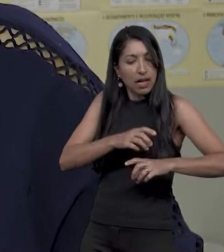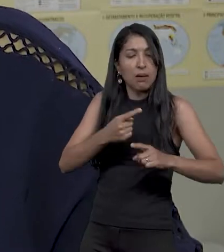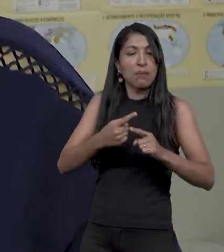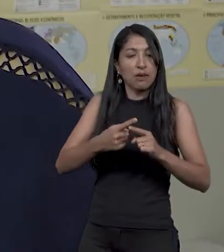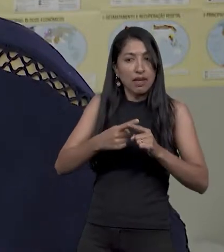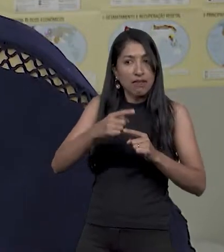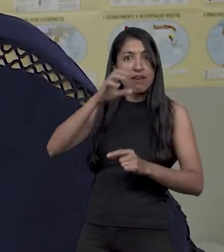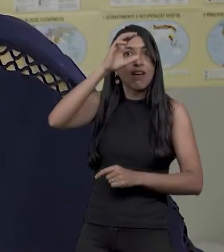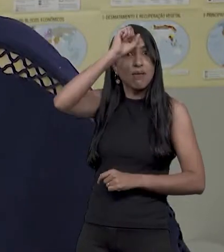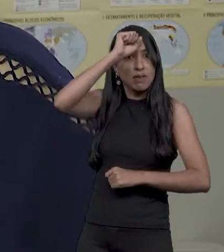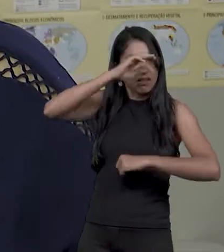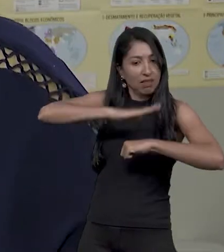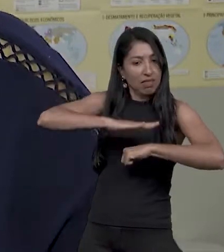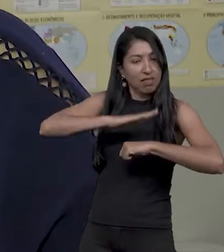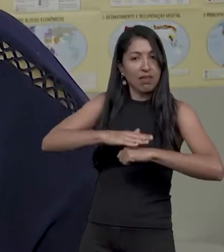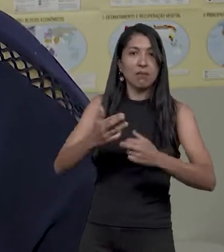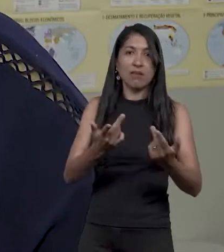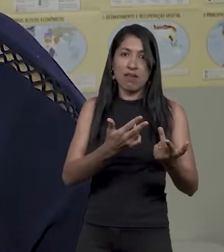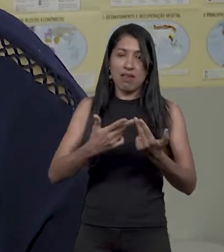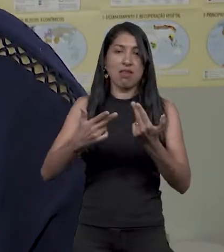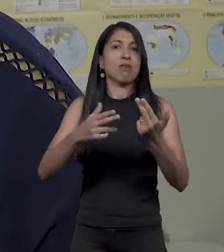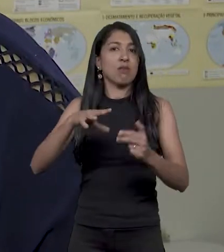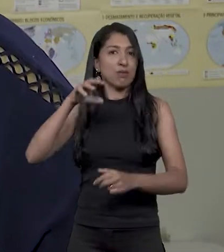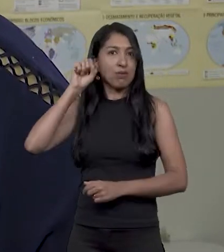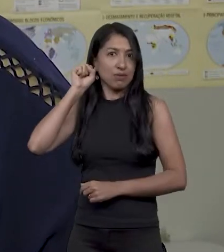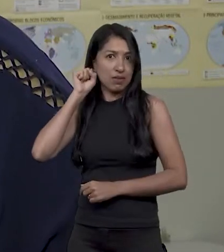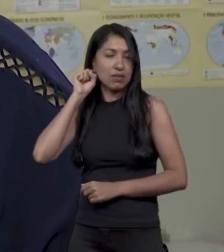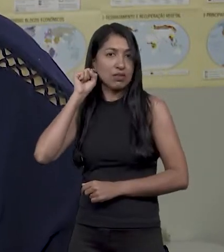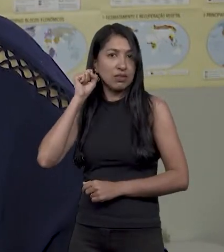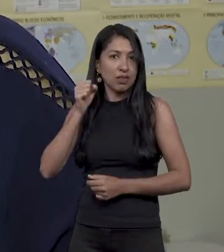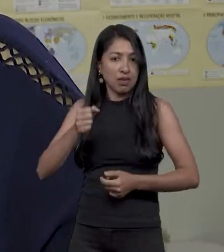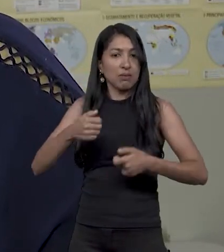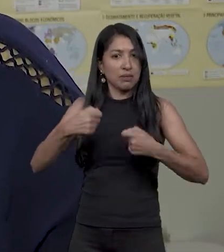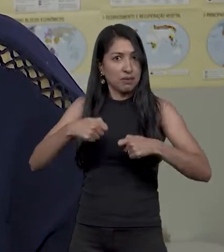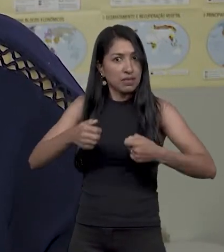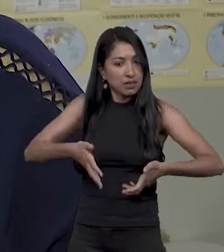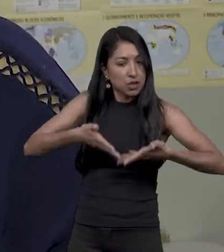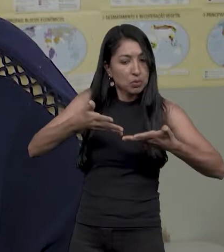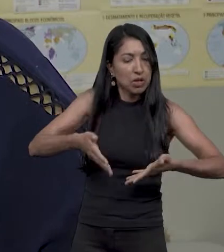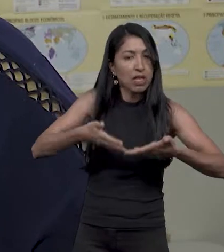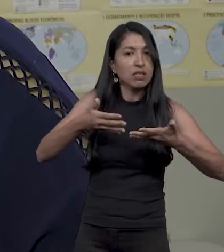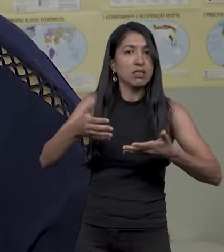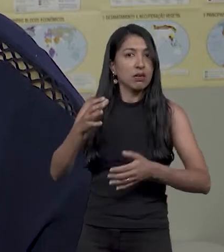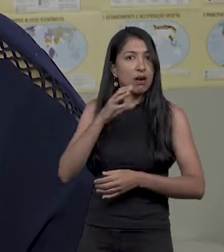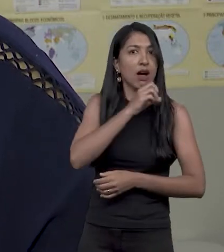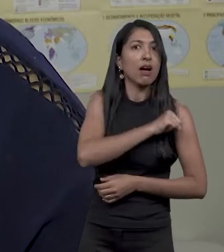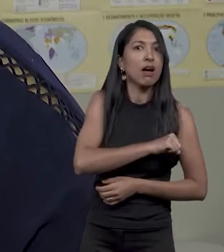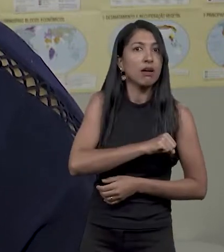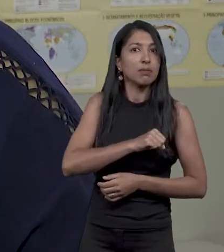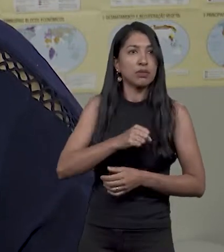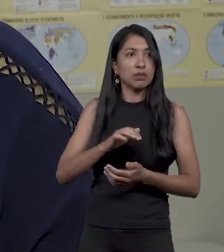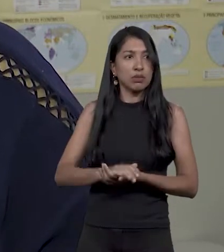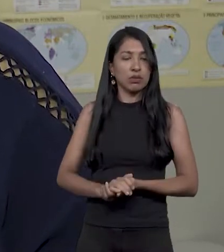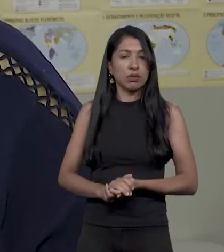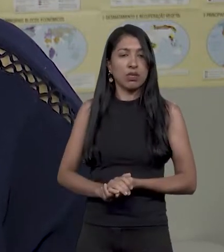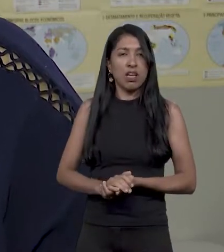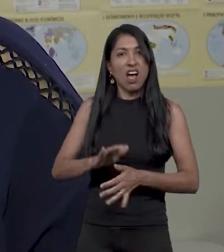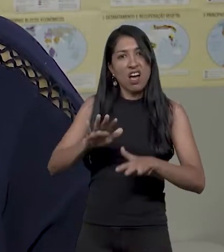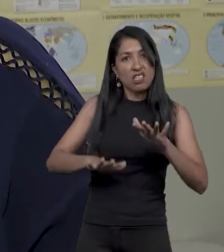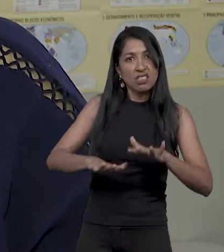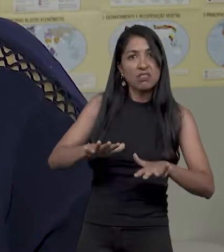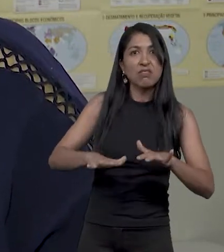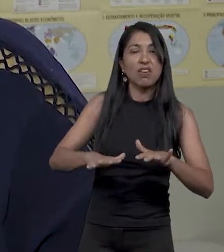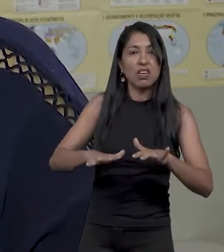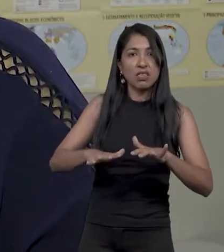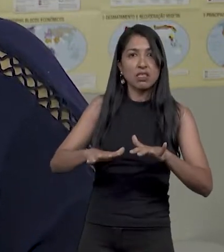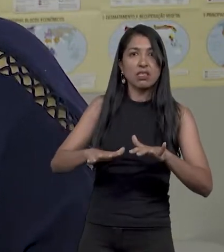aprender a falar no mesmo tempo de uma criança ouvinte, com a estimulação linguística precoce. Nem sempre eles são filhos de